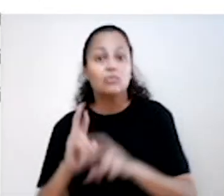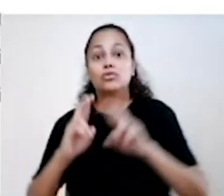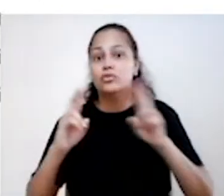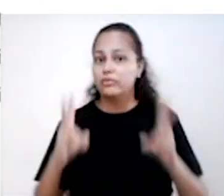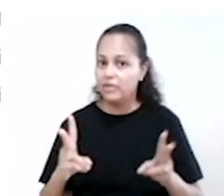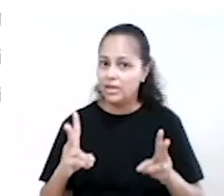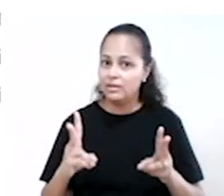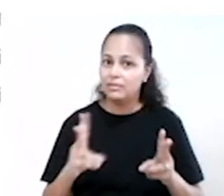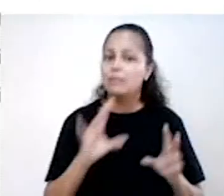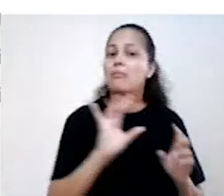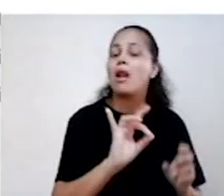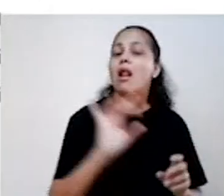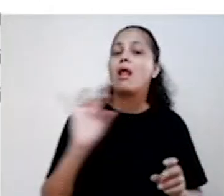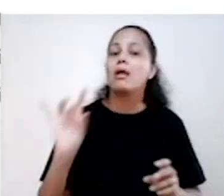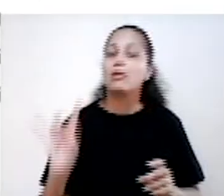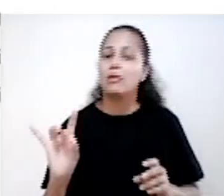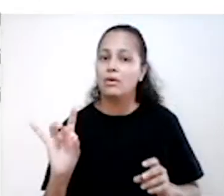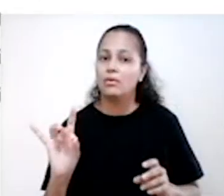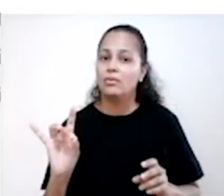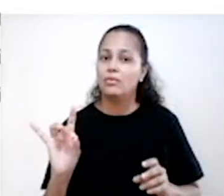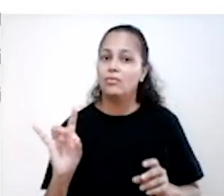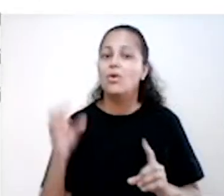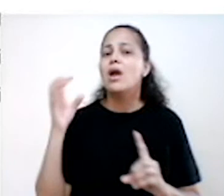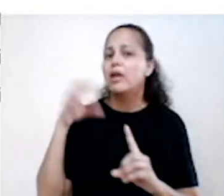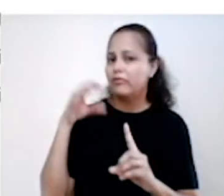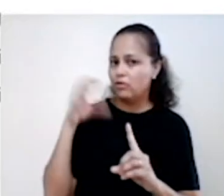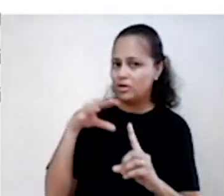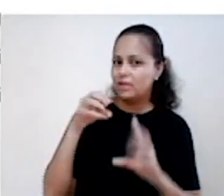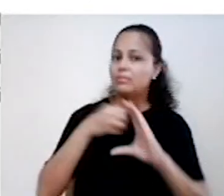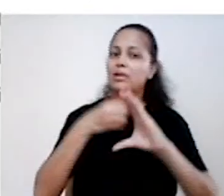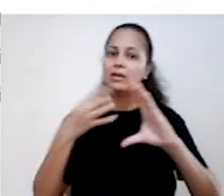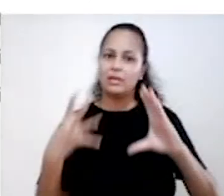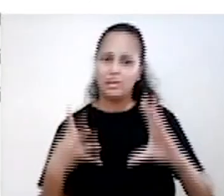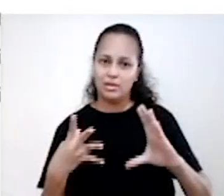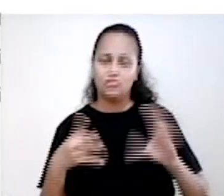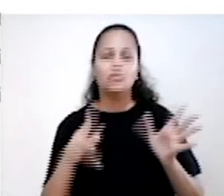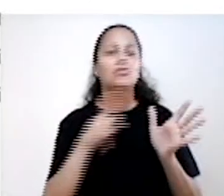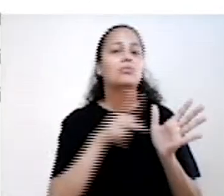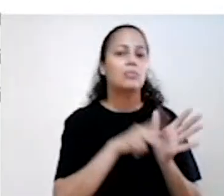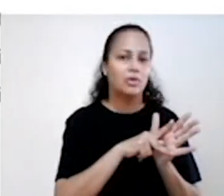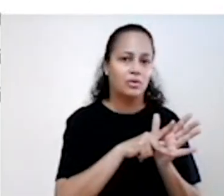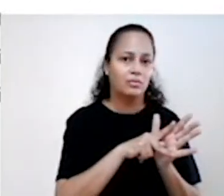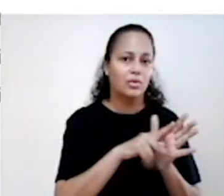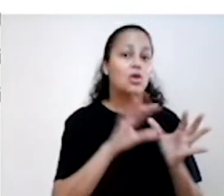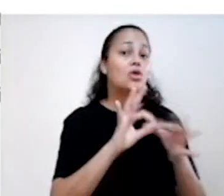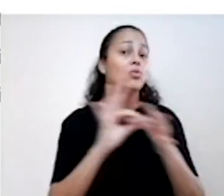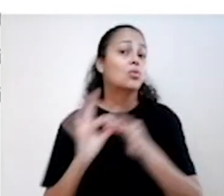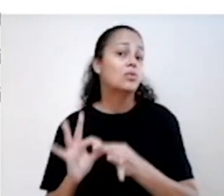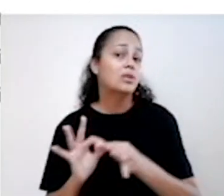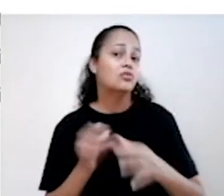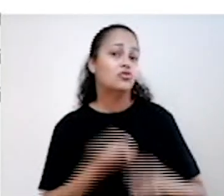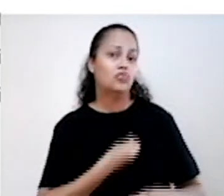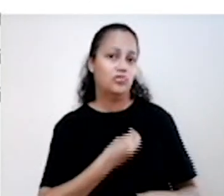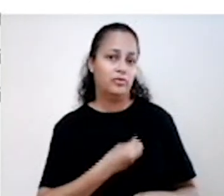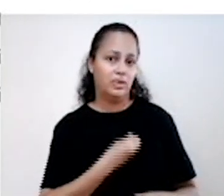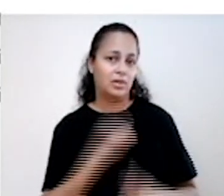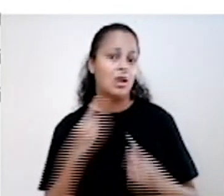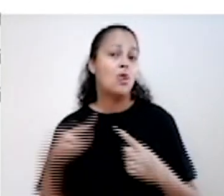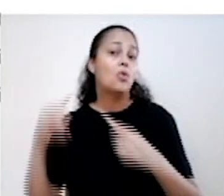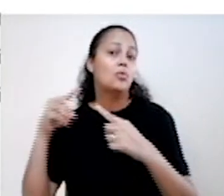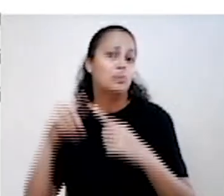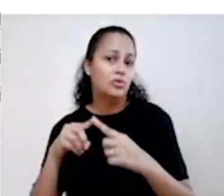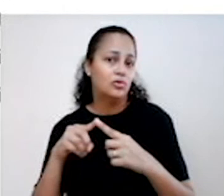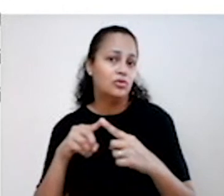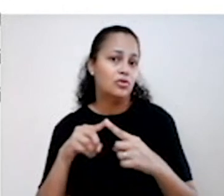diferentes para cada um Influenciados pelas características pessoais e do contexto de vida O objetivo das